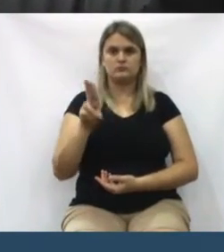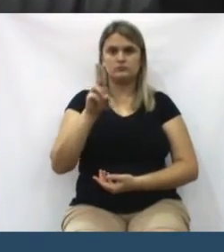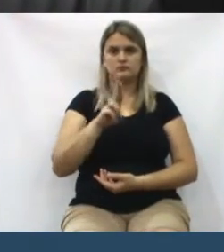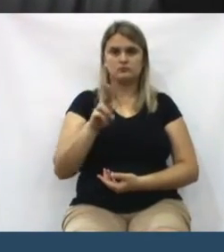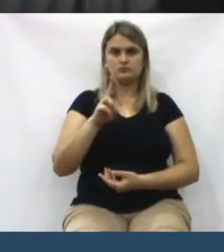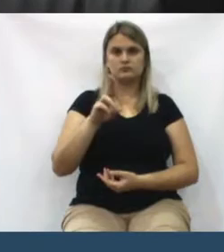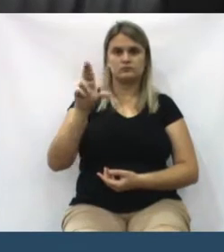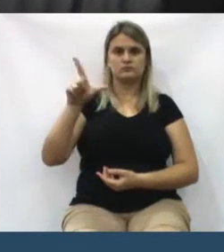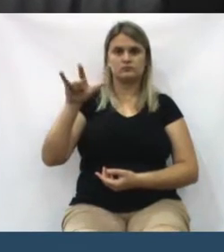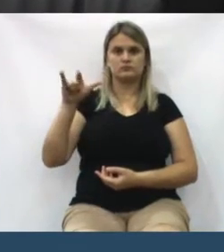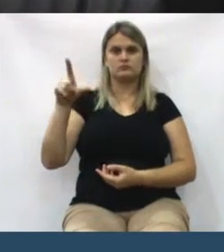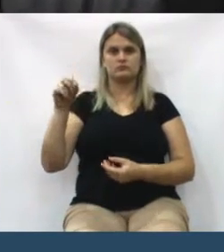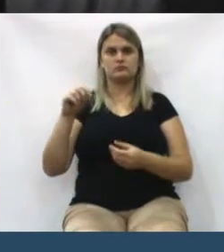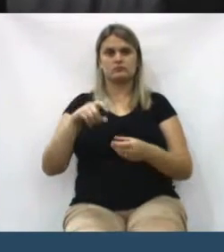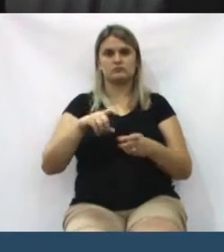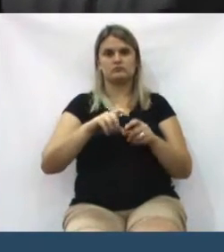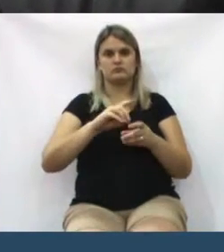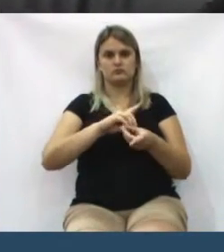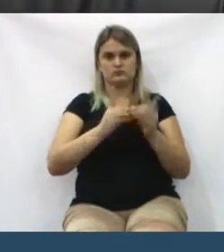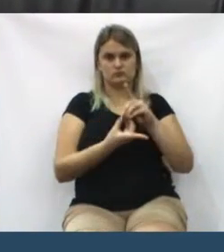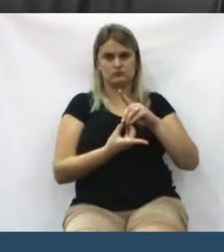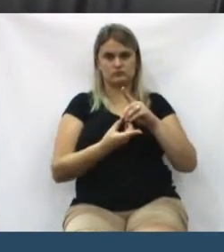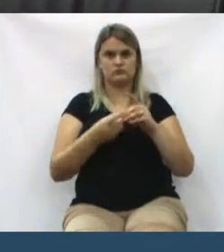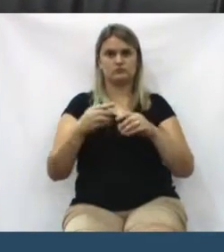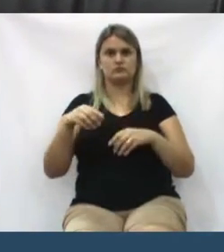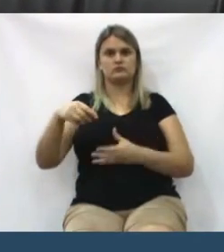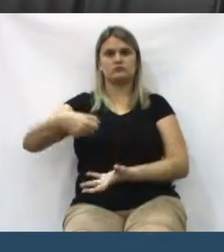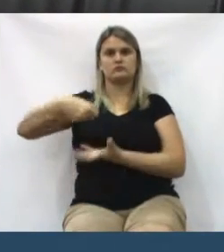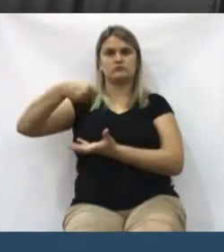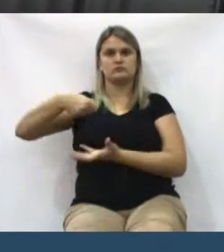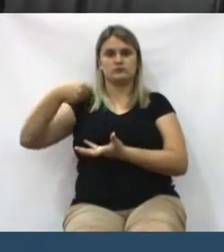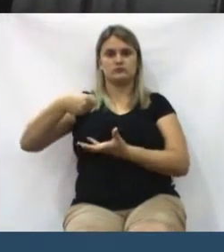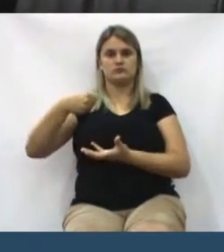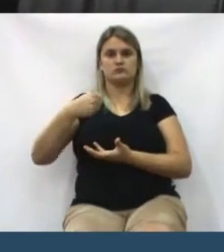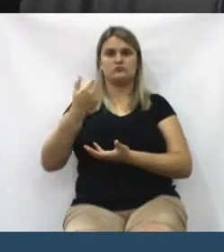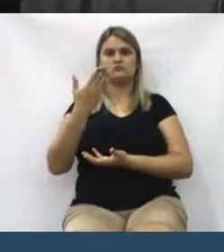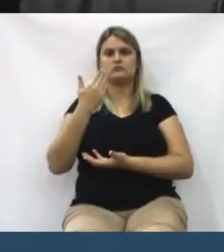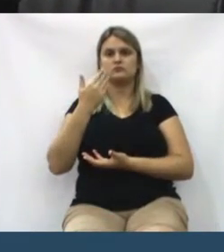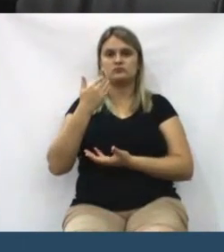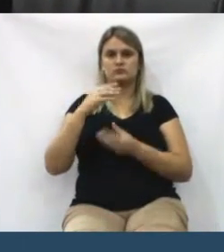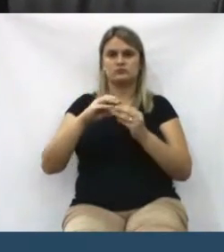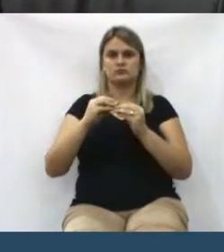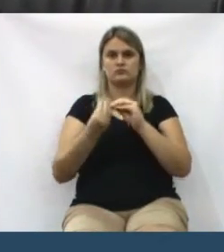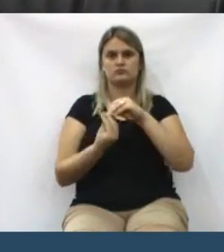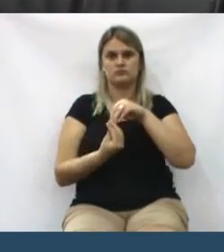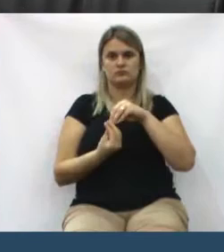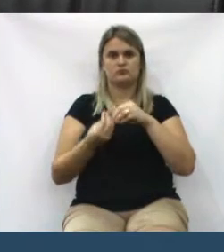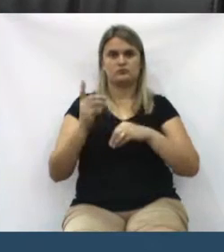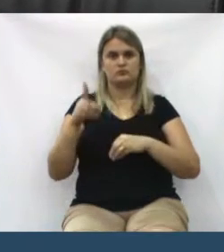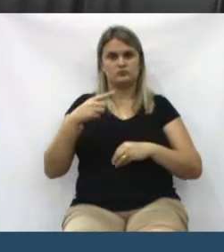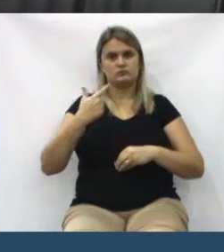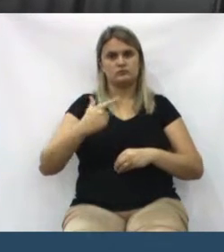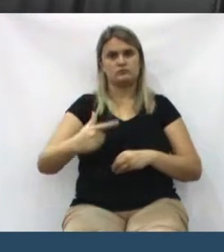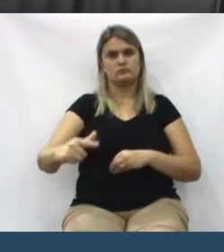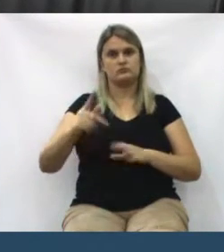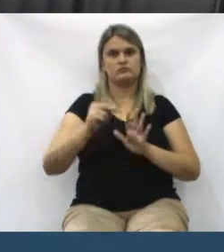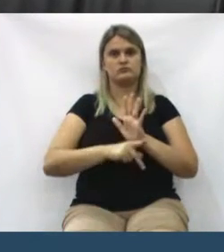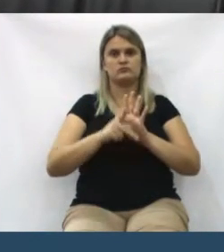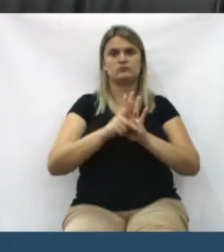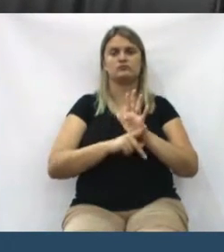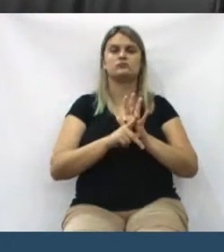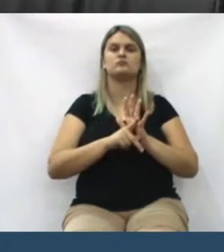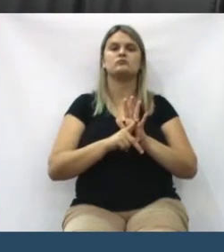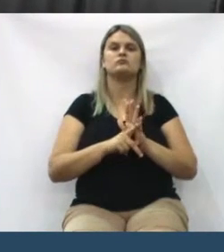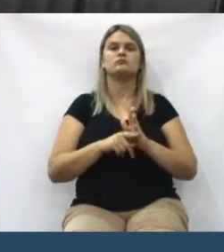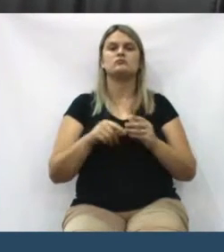reciclável e outra para o orgânico, é uma continuação do projeto realizado pelo